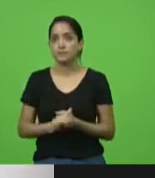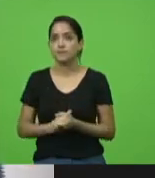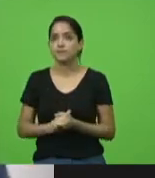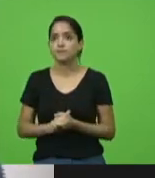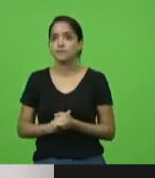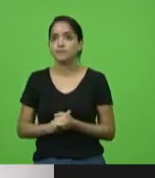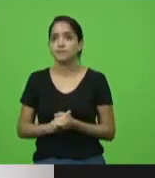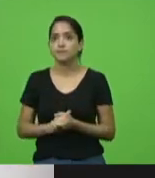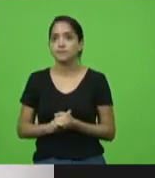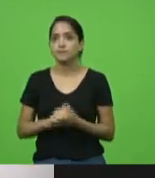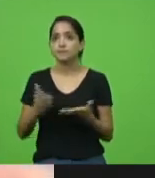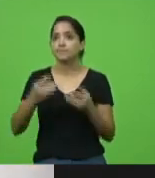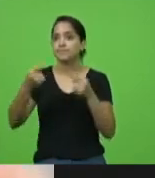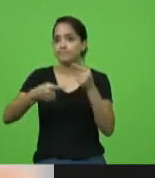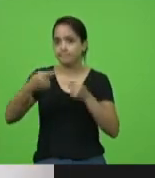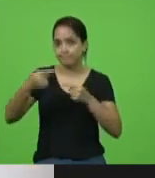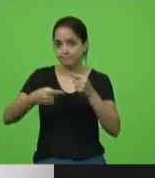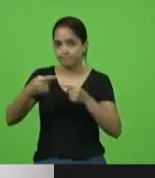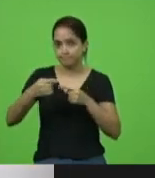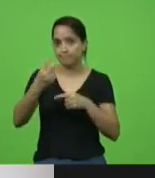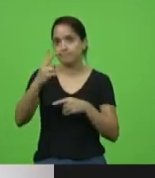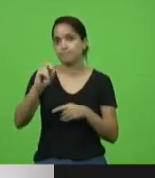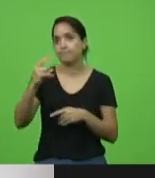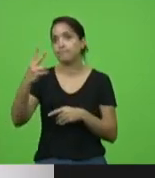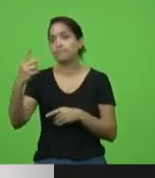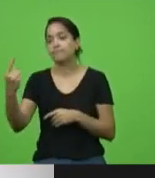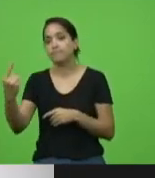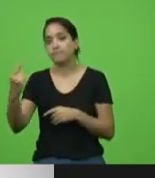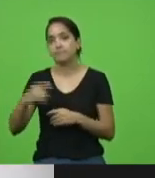colocada em debate neste ano de 2021,